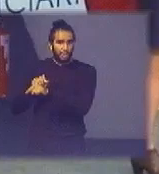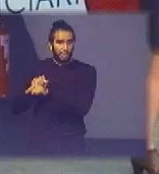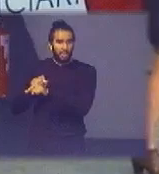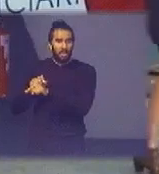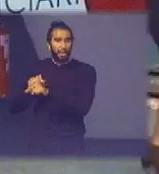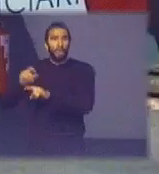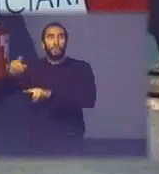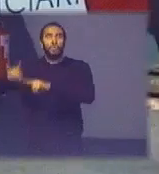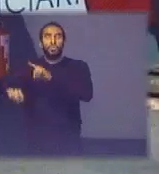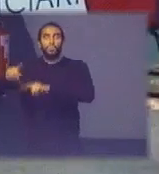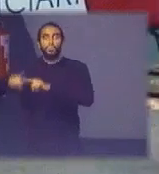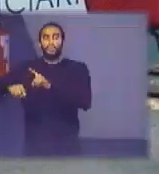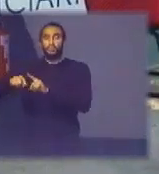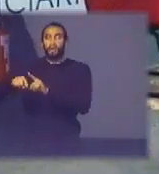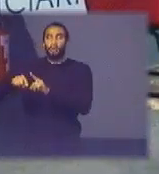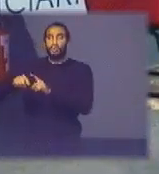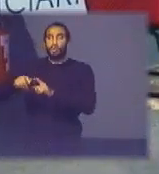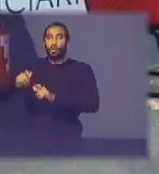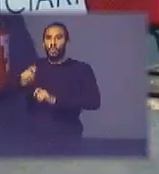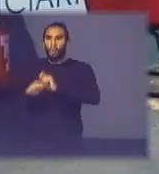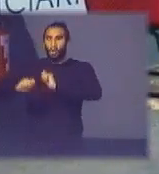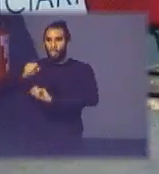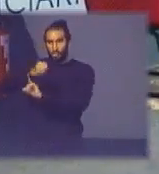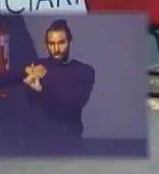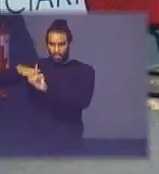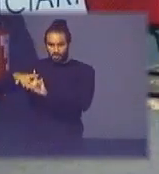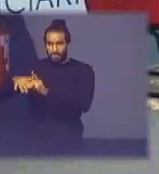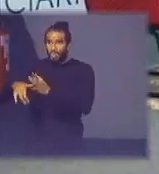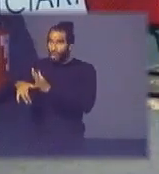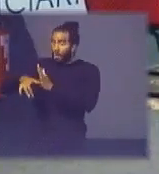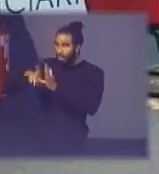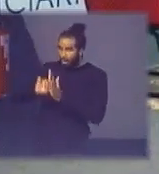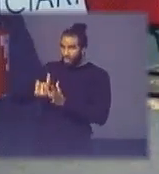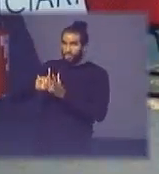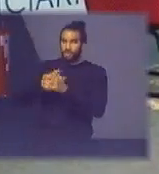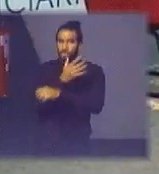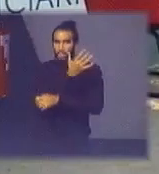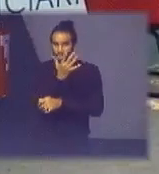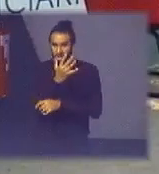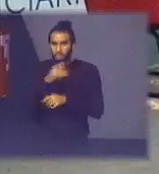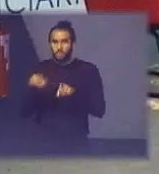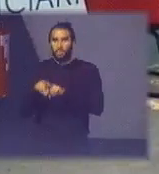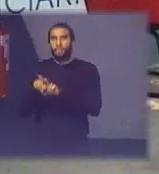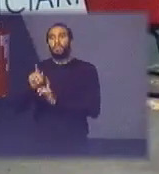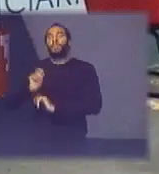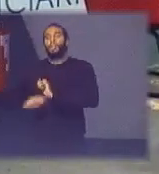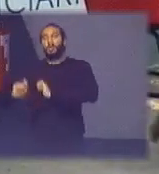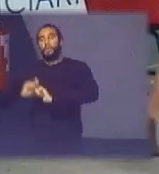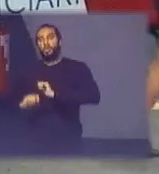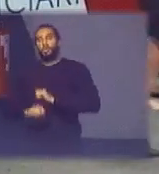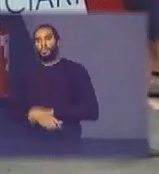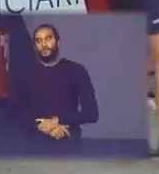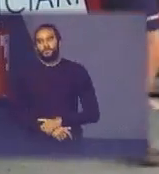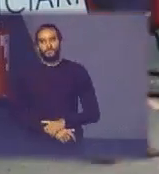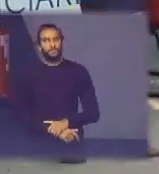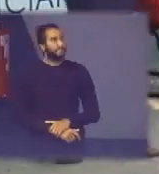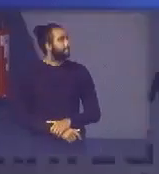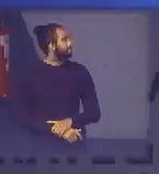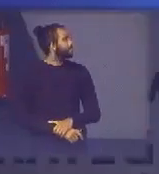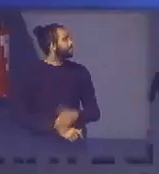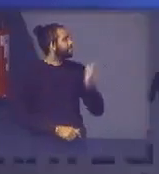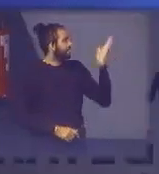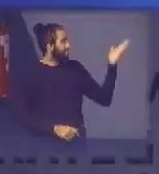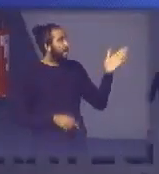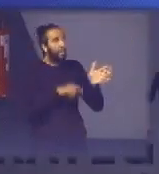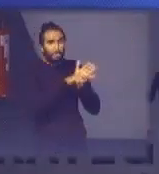é disso que a gente está falando antes de ser ambiental ele é social e ele é econômico por favor agora sim a nossa